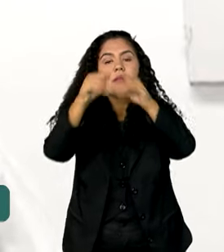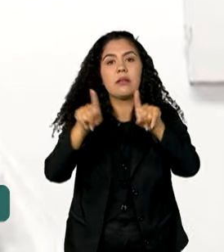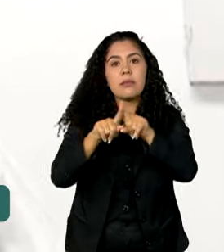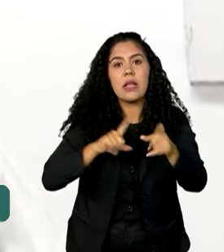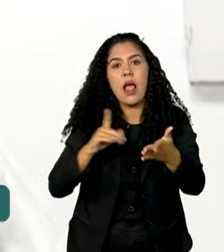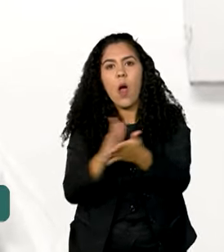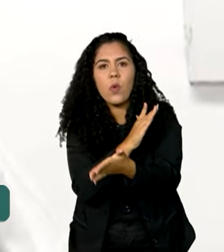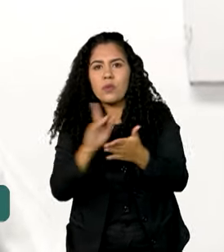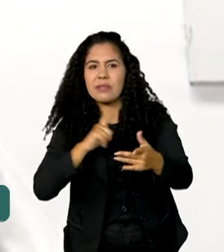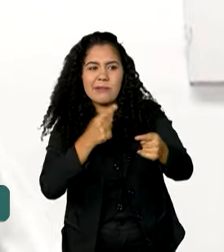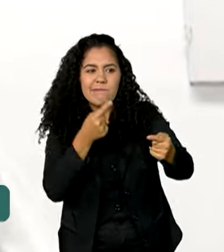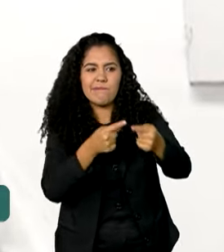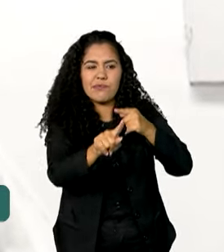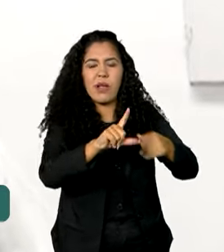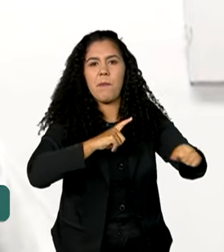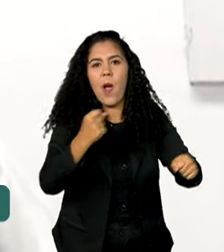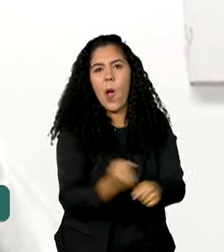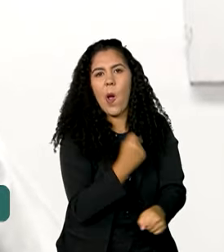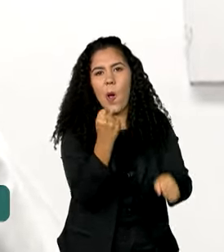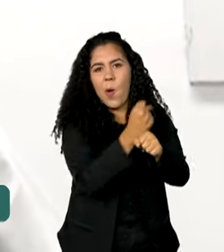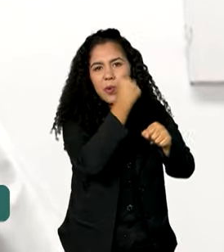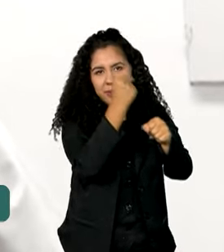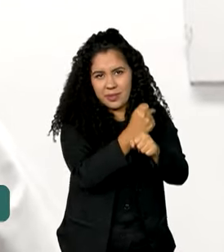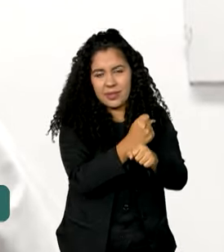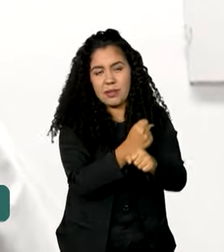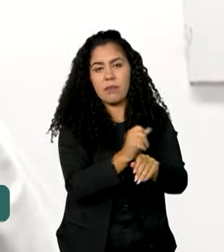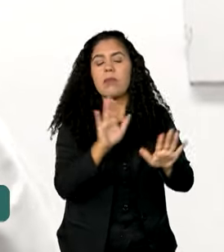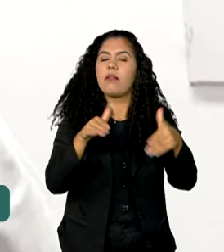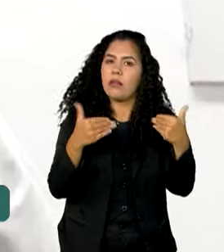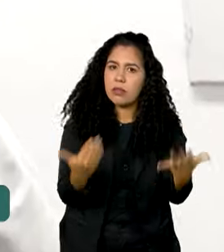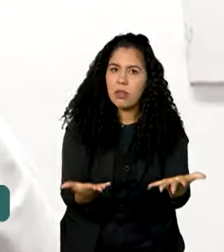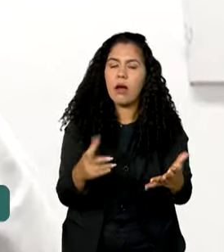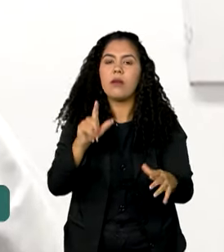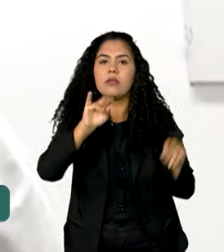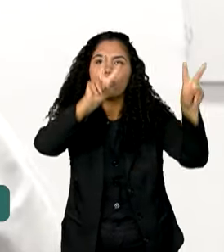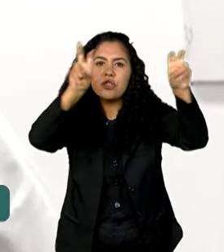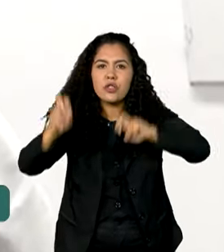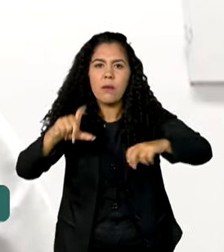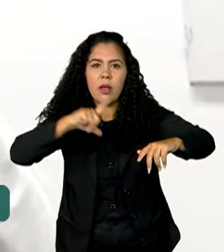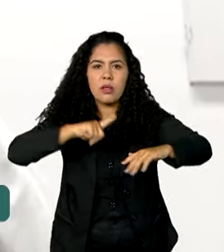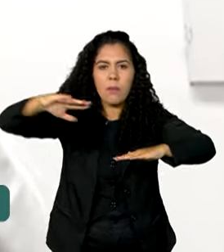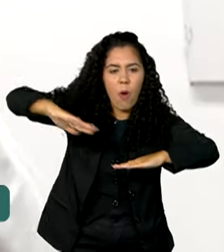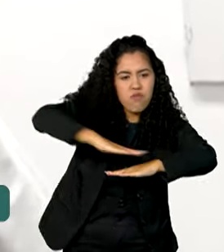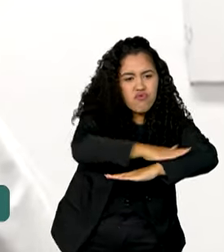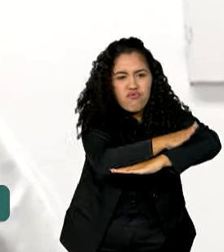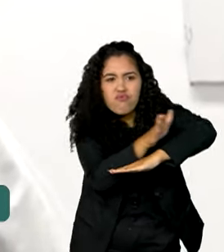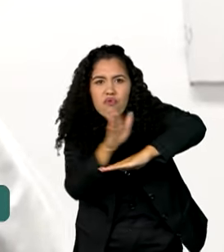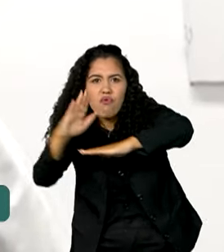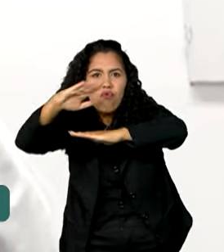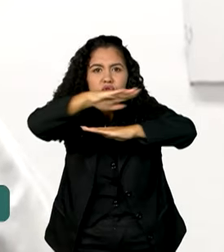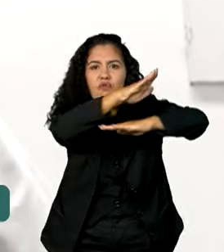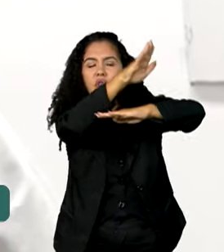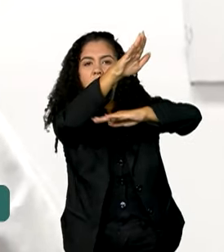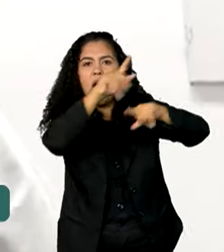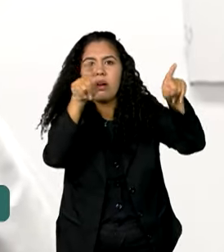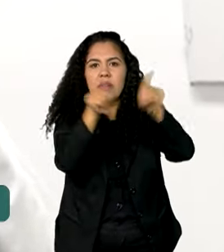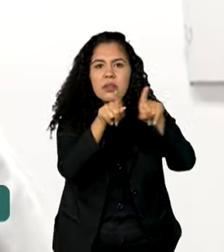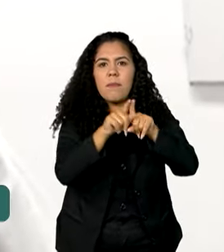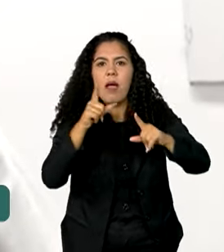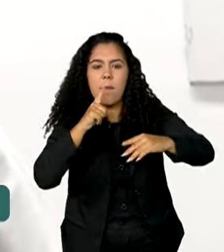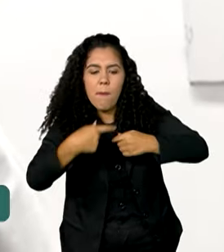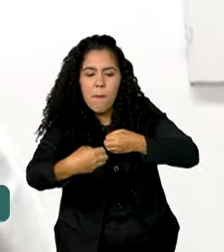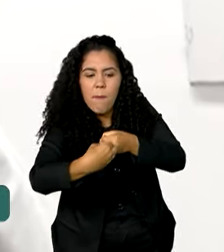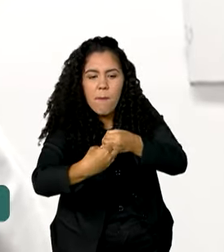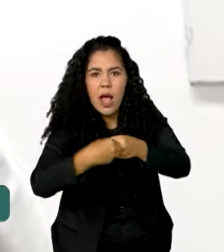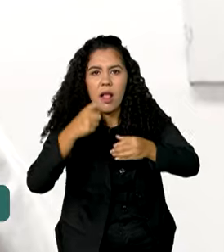foram apropriadas pela construção civil tradicional. Ou seja, as encostas de morro, os campos de morro, as beiras de rios, lagos e lagoas,